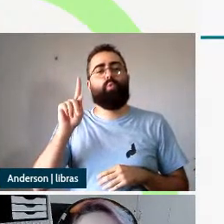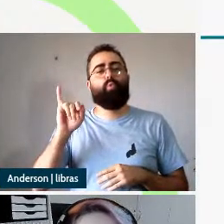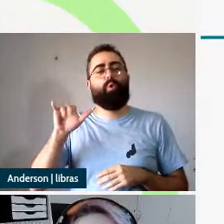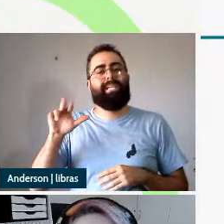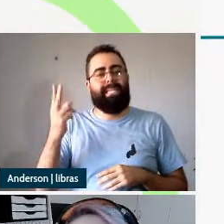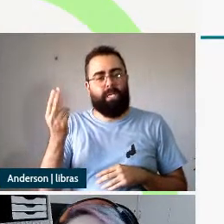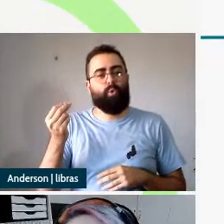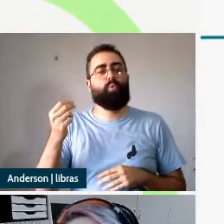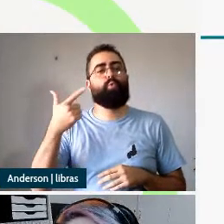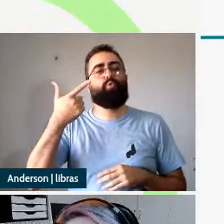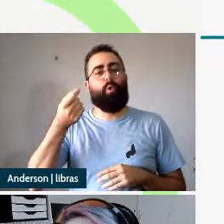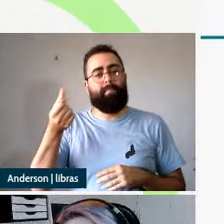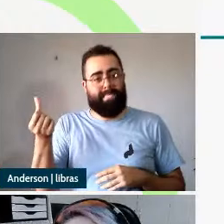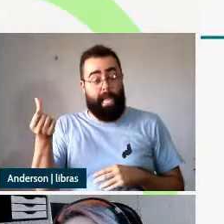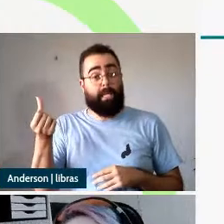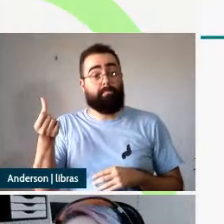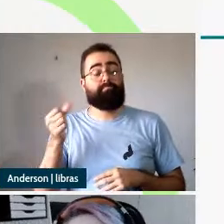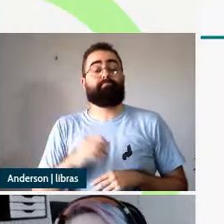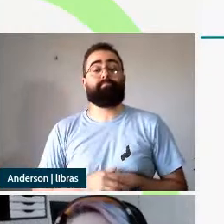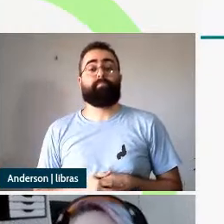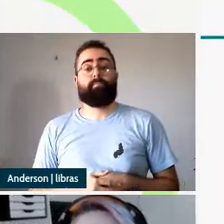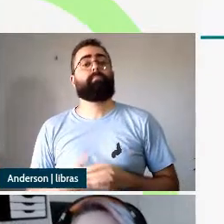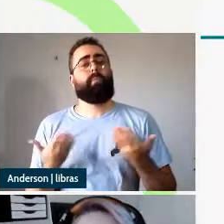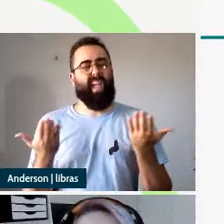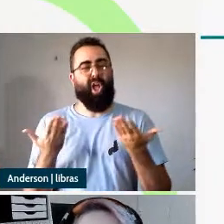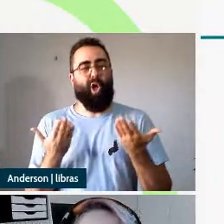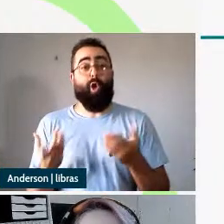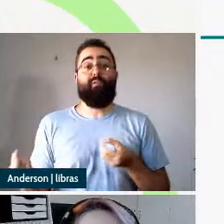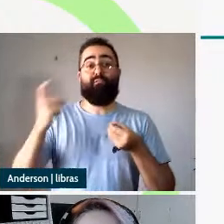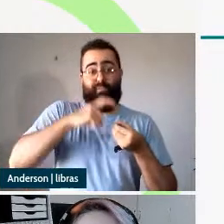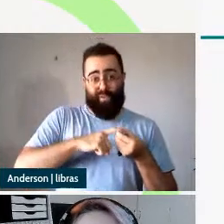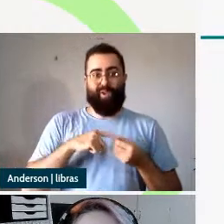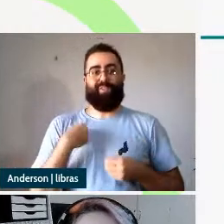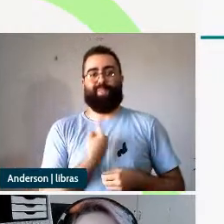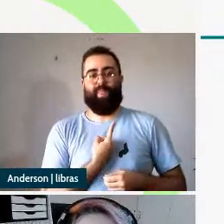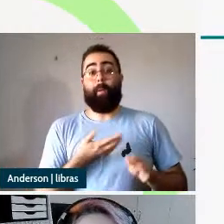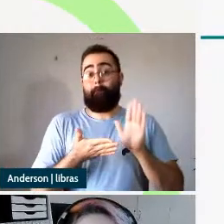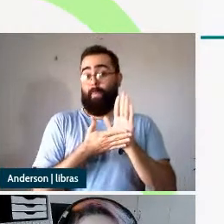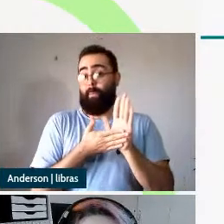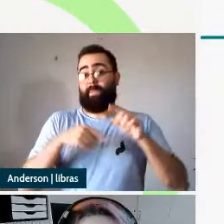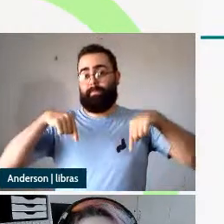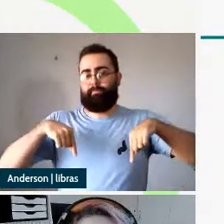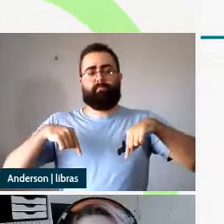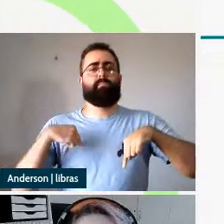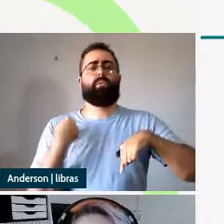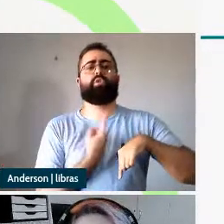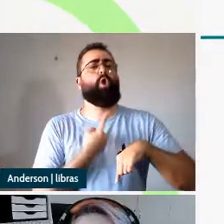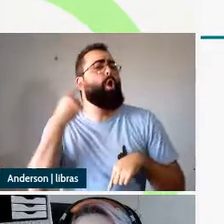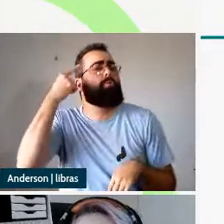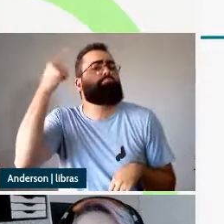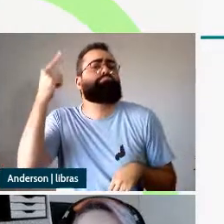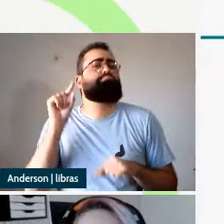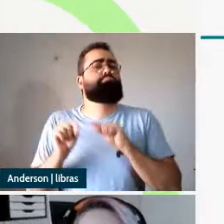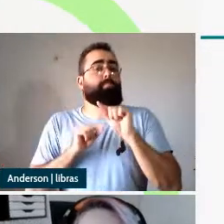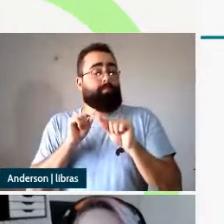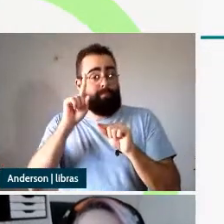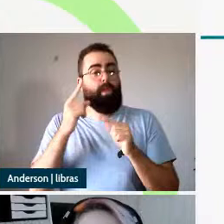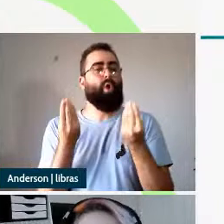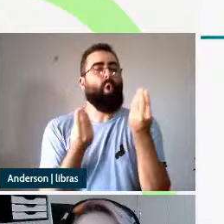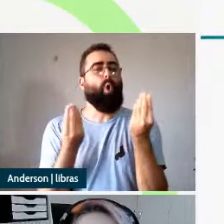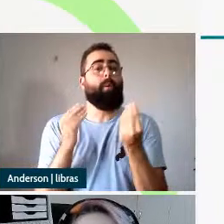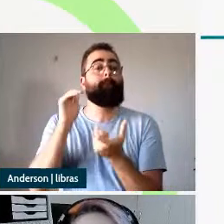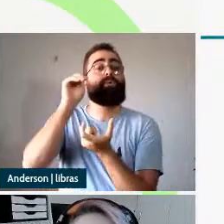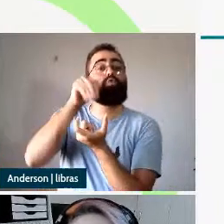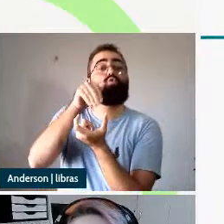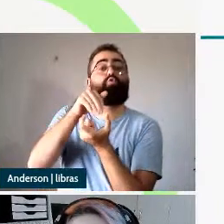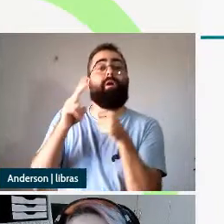aí voltando agora para a nossa proposta a gente entende quanto a estrutura argumental que